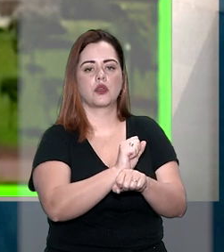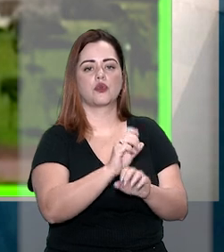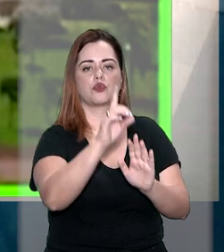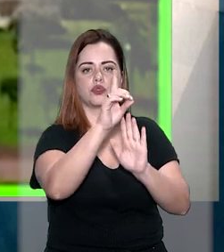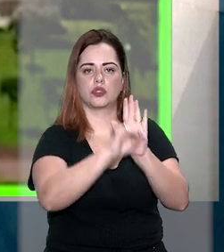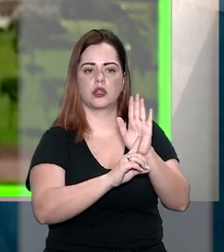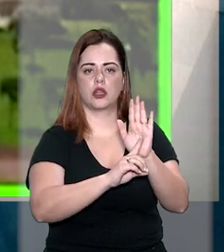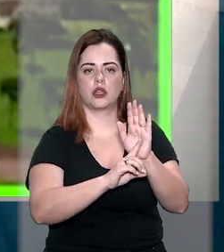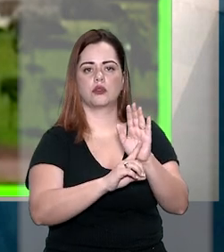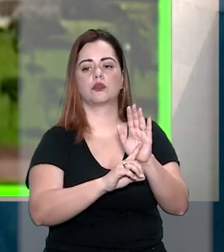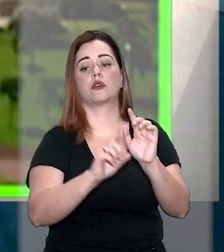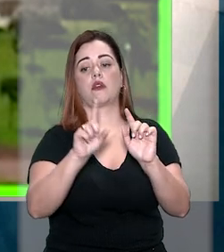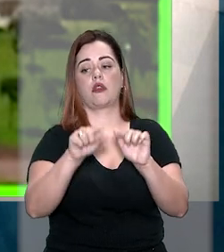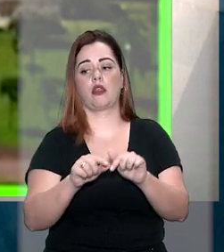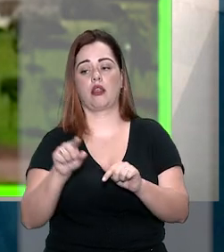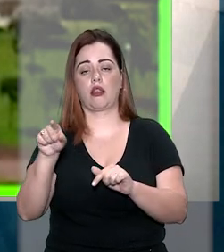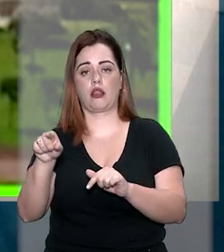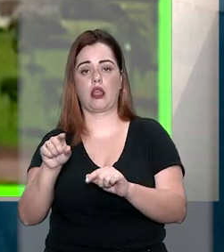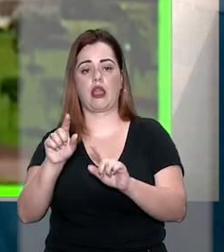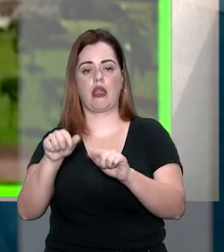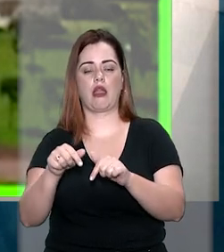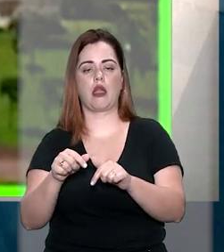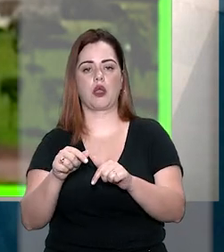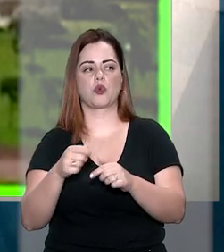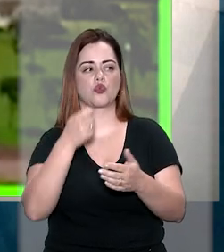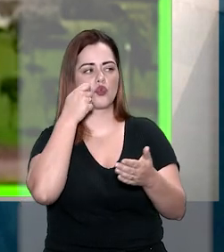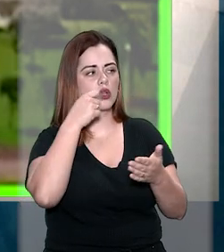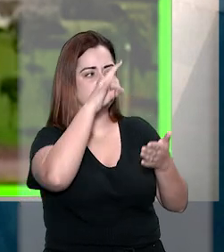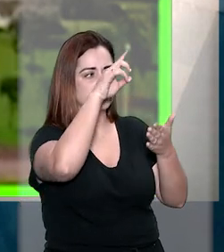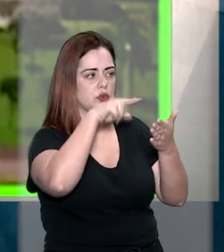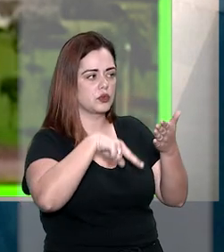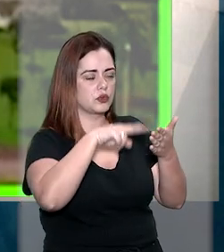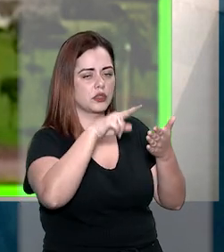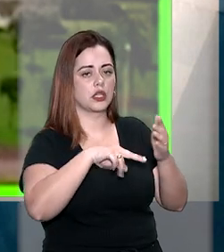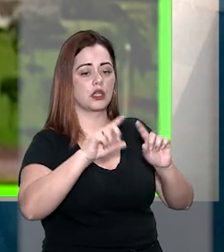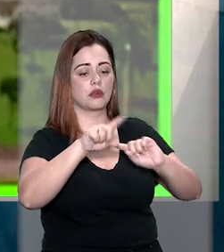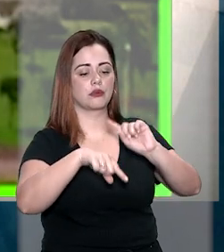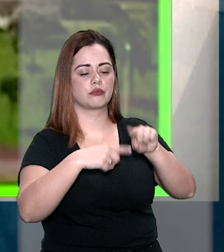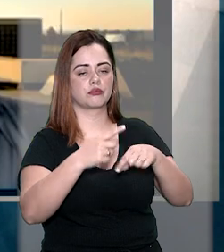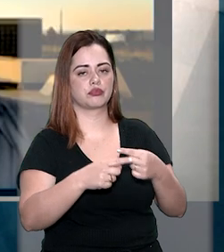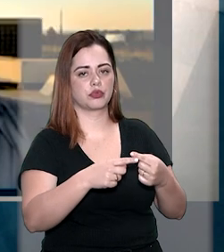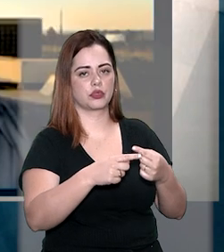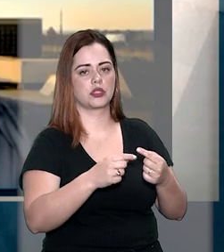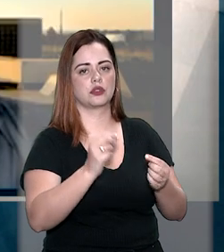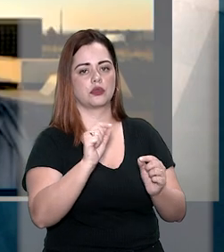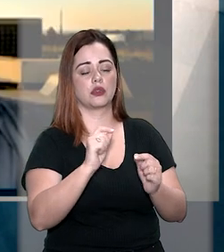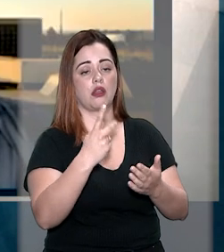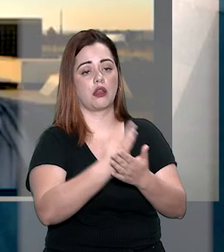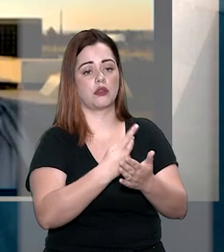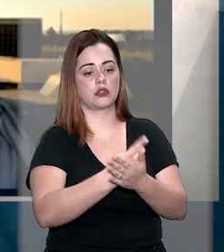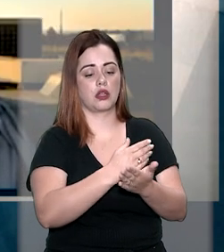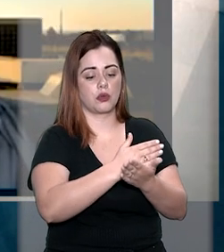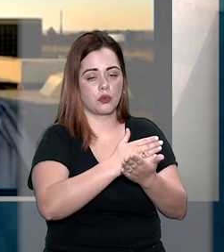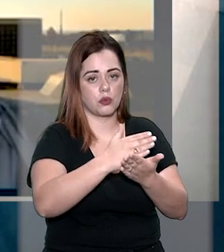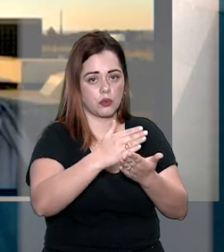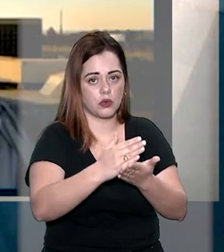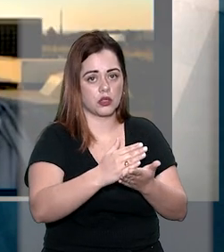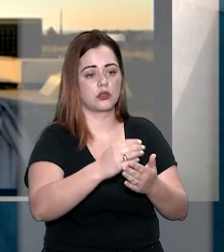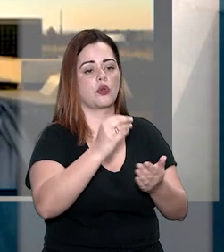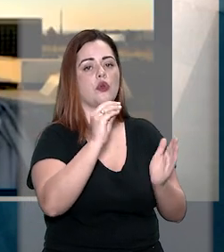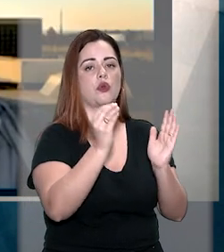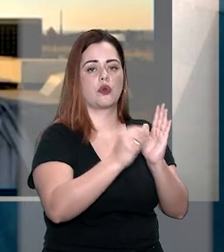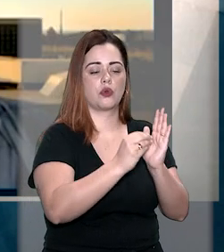o direito de defesa do concessionário só é conferido após a decretação da medida, a partir do momento em que for